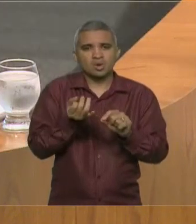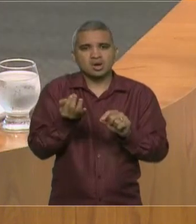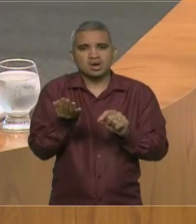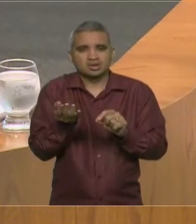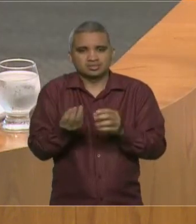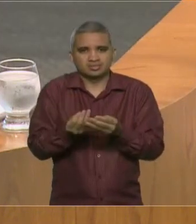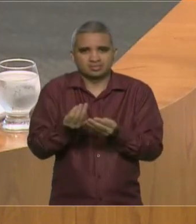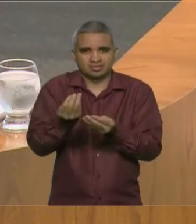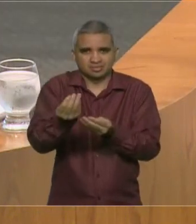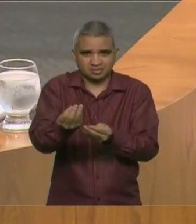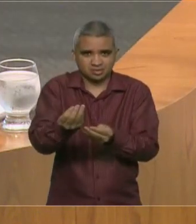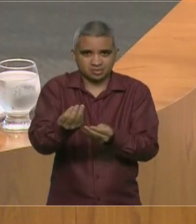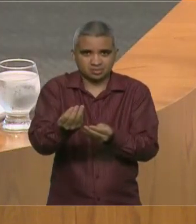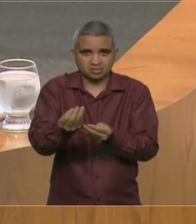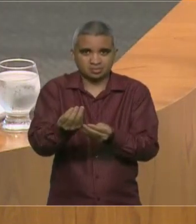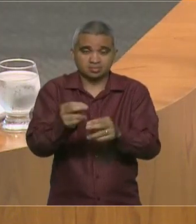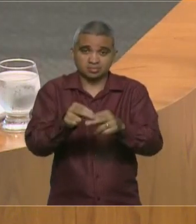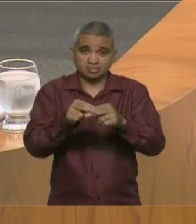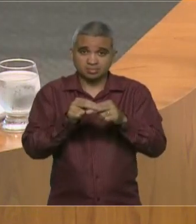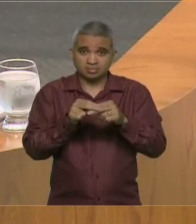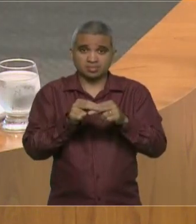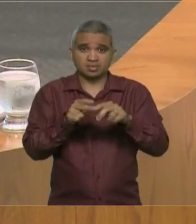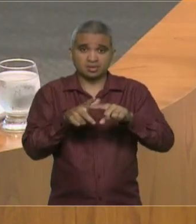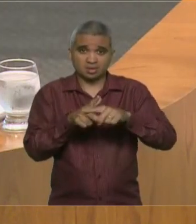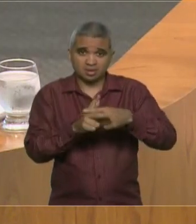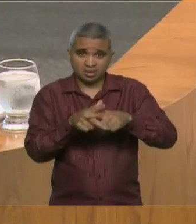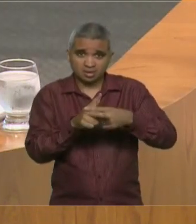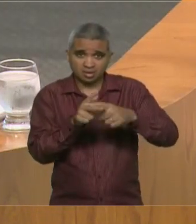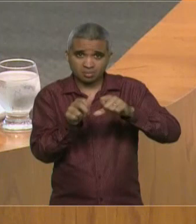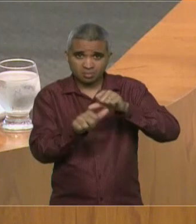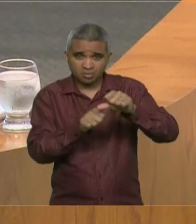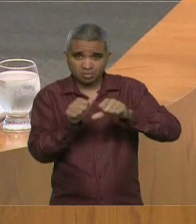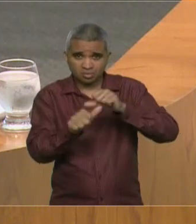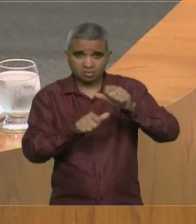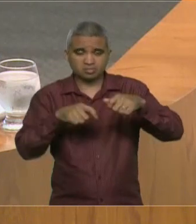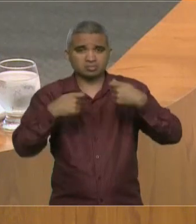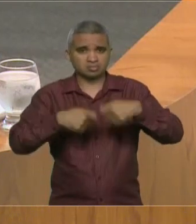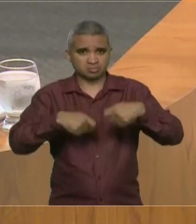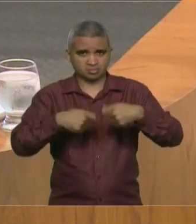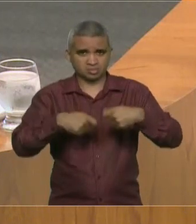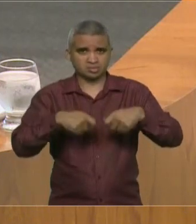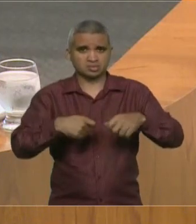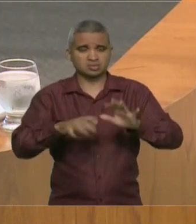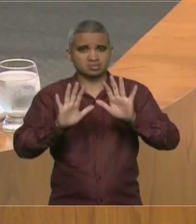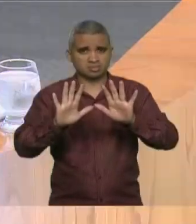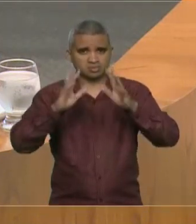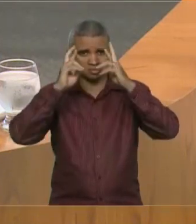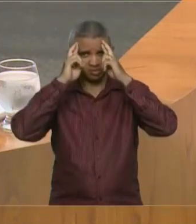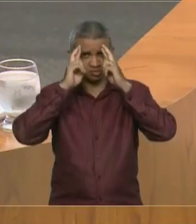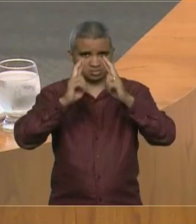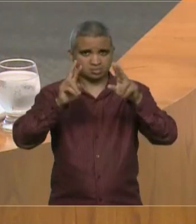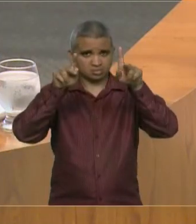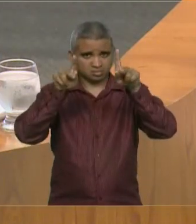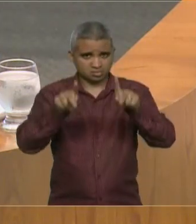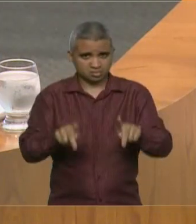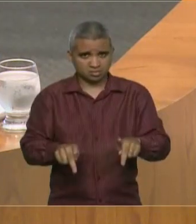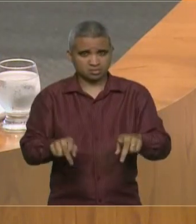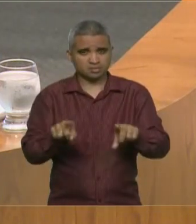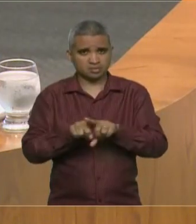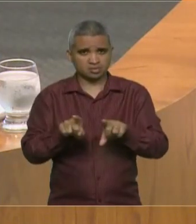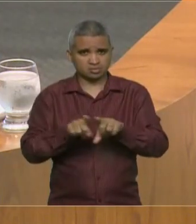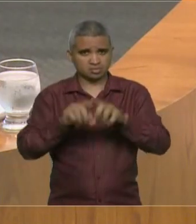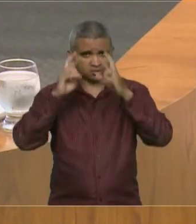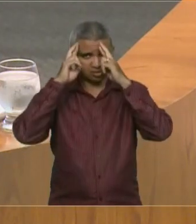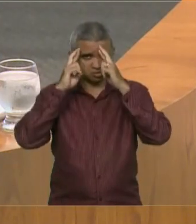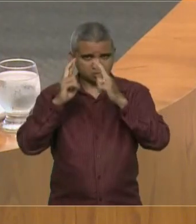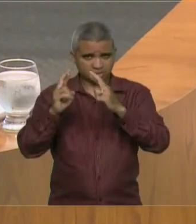existir, mas, na medida certa, com respeito ao povo e às classes que mais